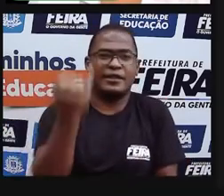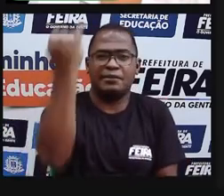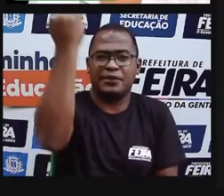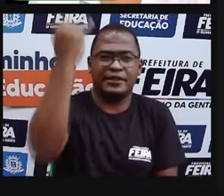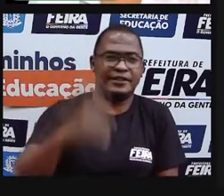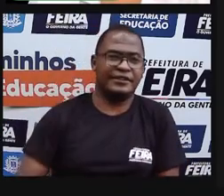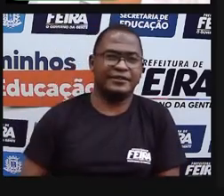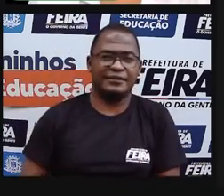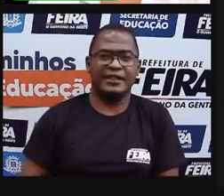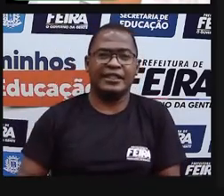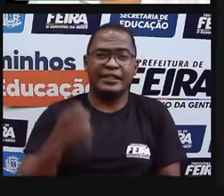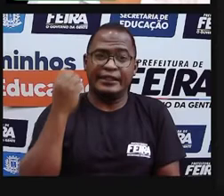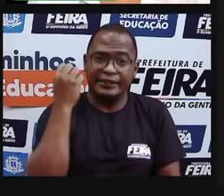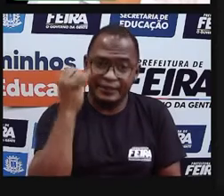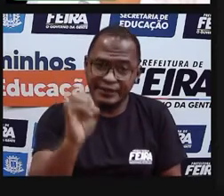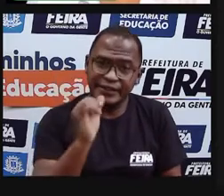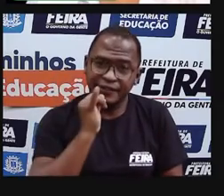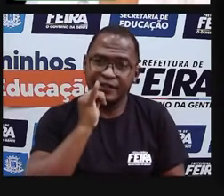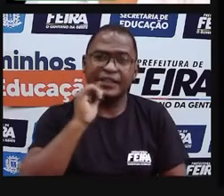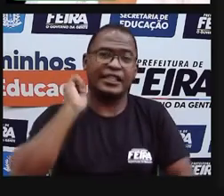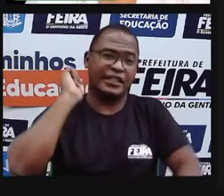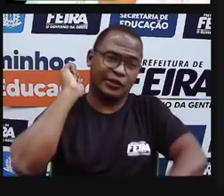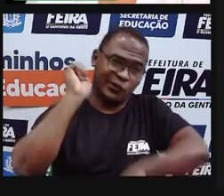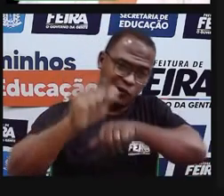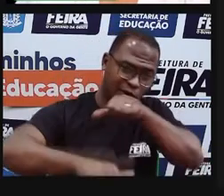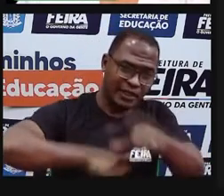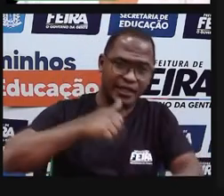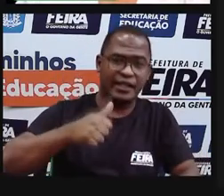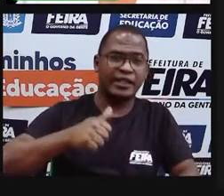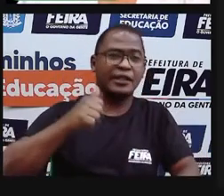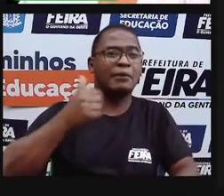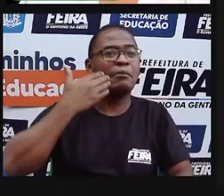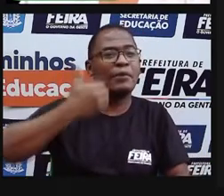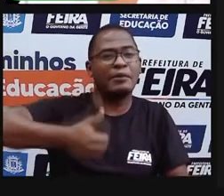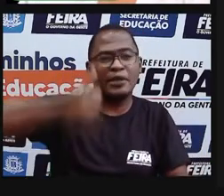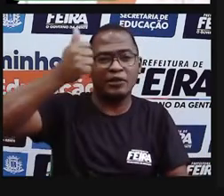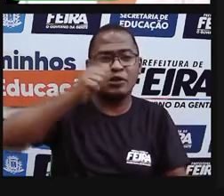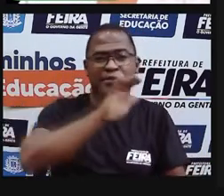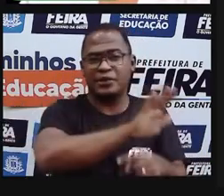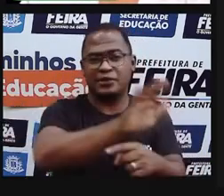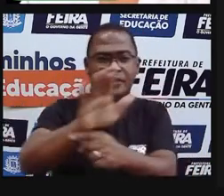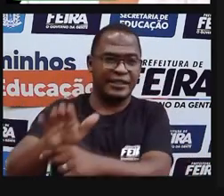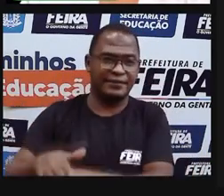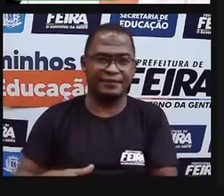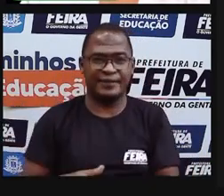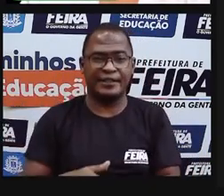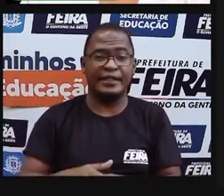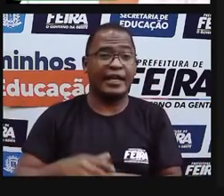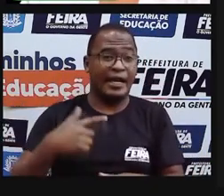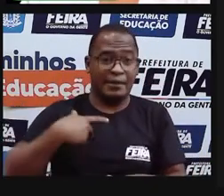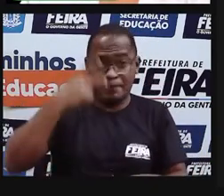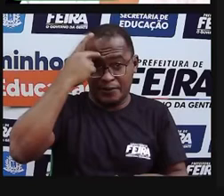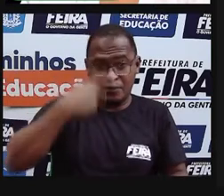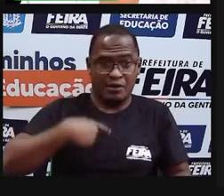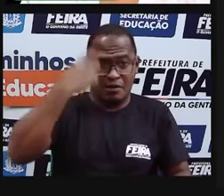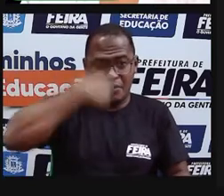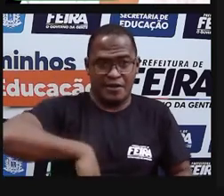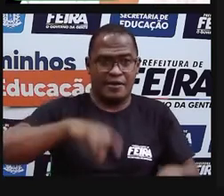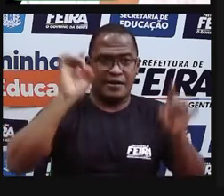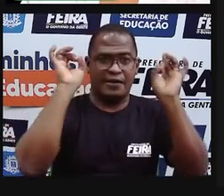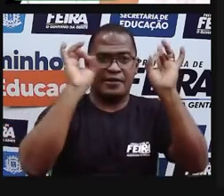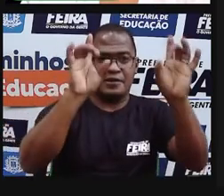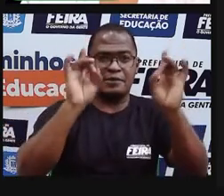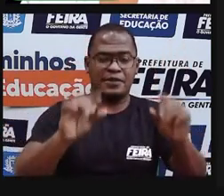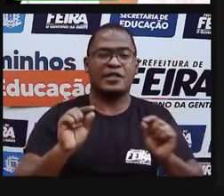para melhor. Theodore Roosevelt Ser especial não é chegar e arrasar. Ser especial é sair